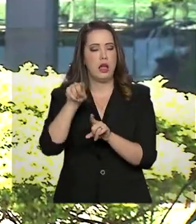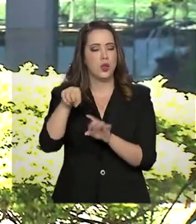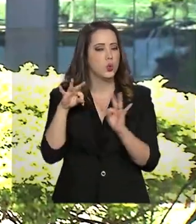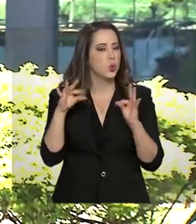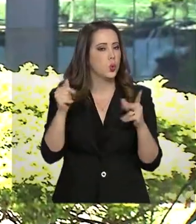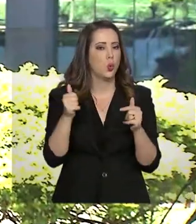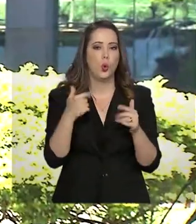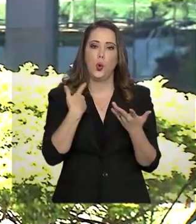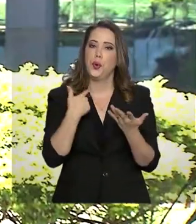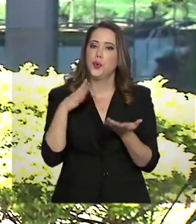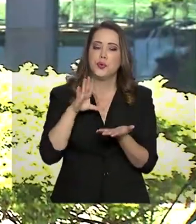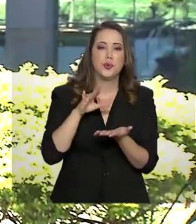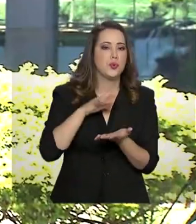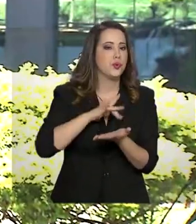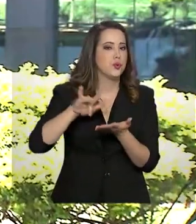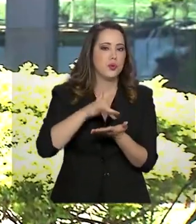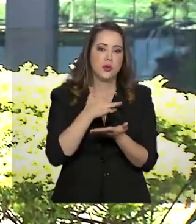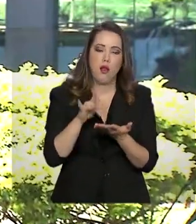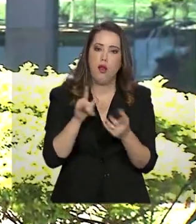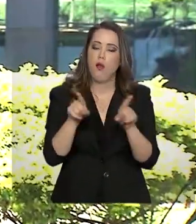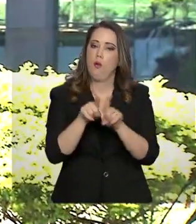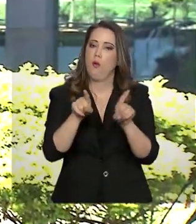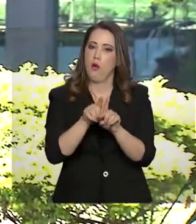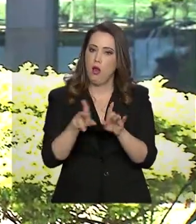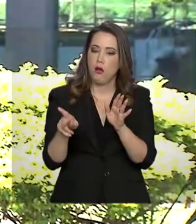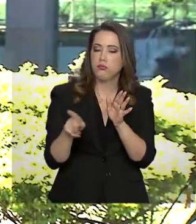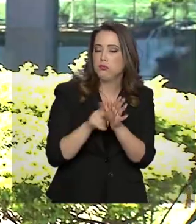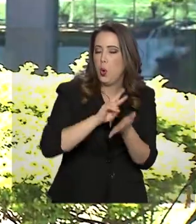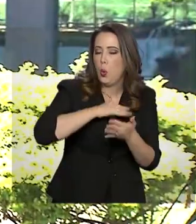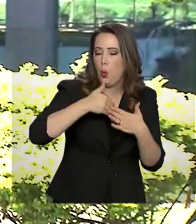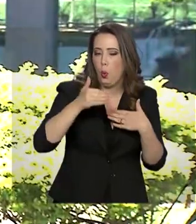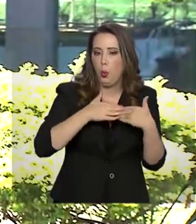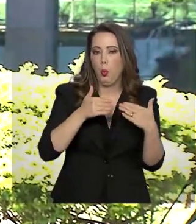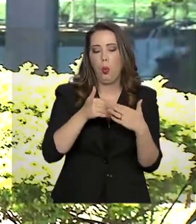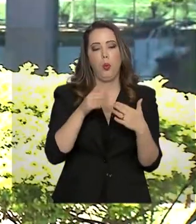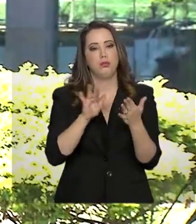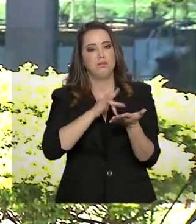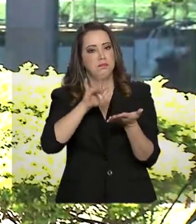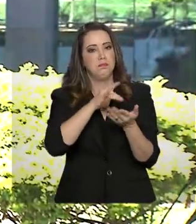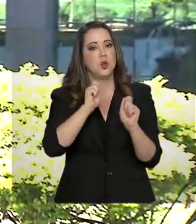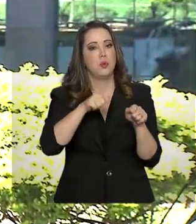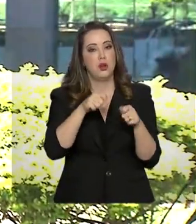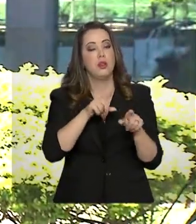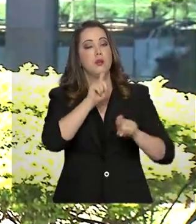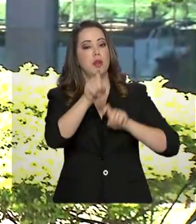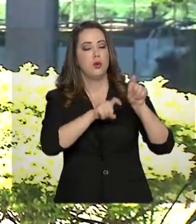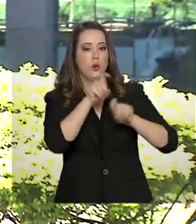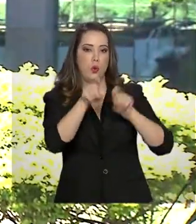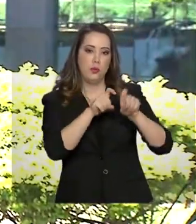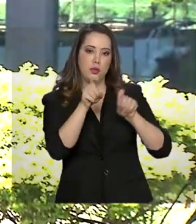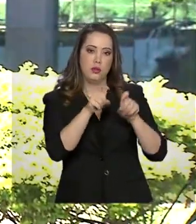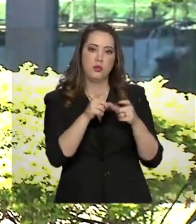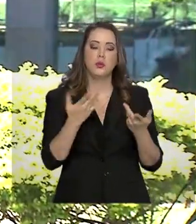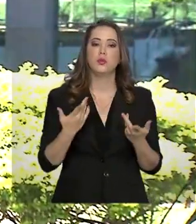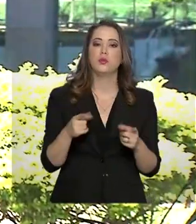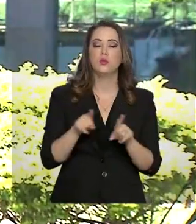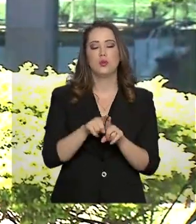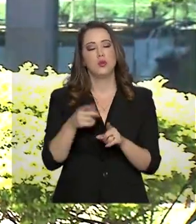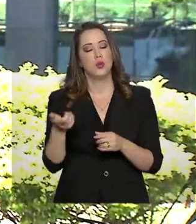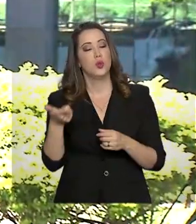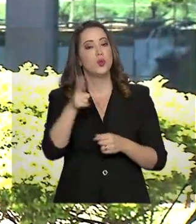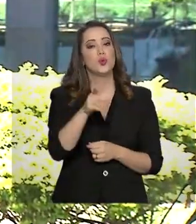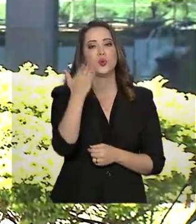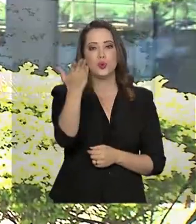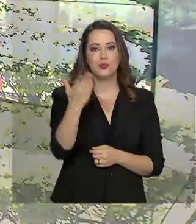as plataformas, smartphones e tablets, nos sistemas Android e iOS. E para computadores com o sistema Windows. Renata,